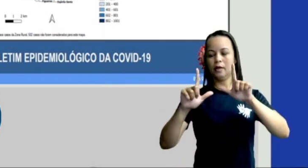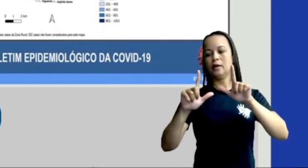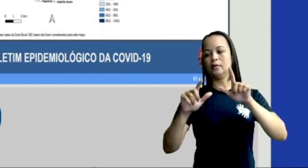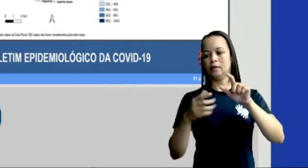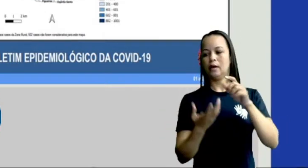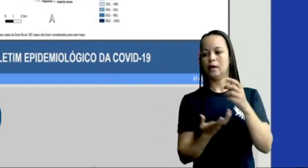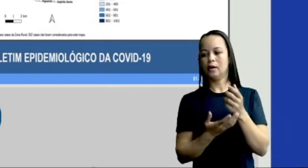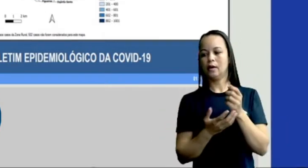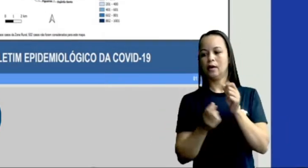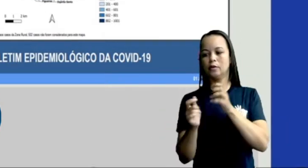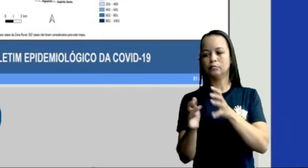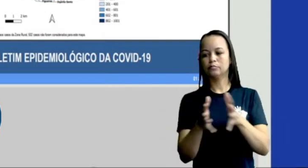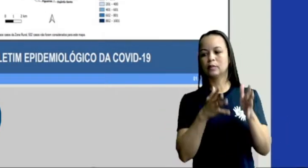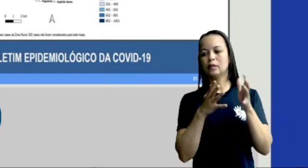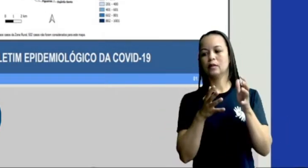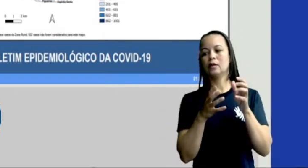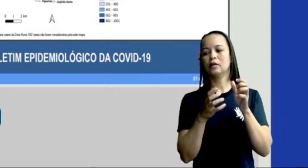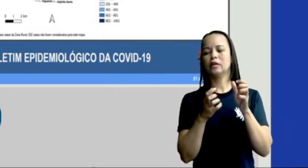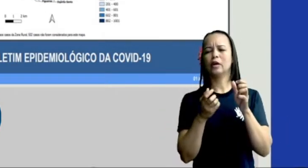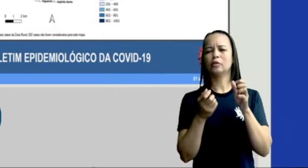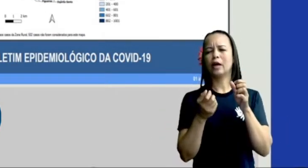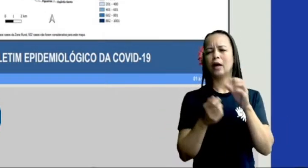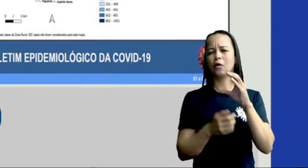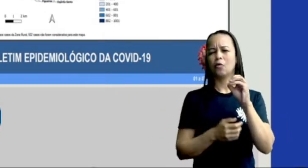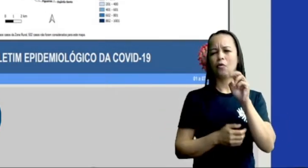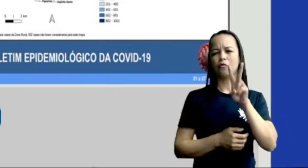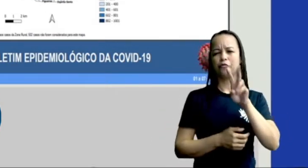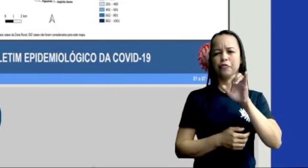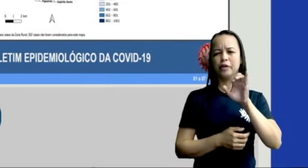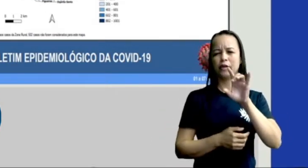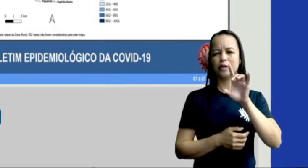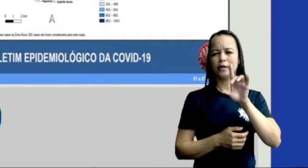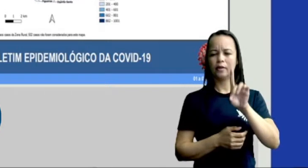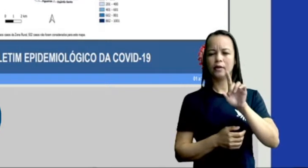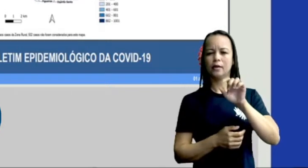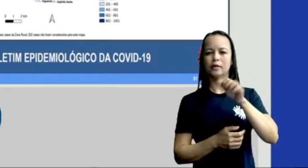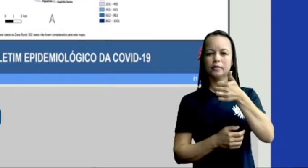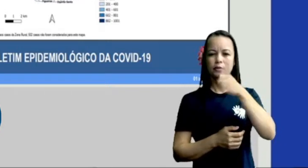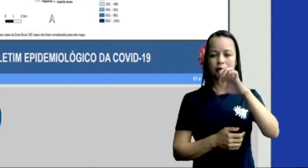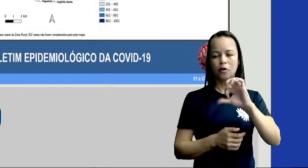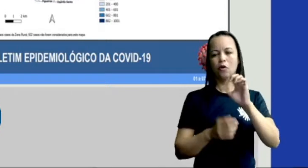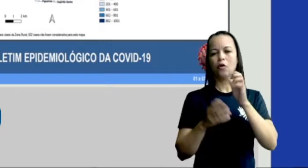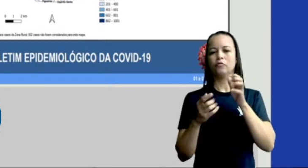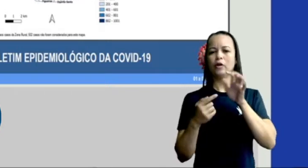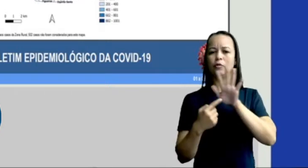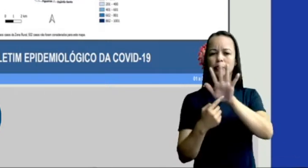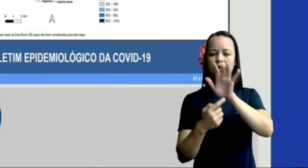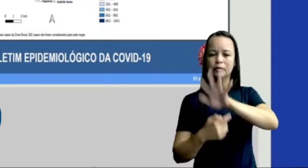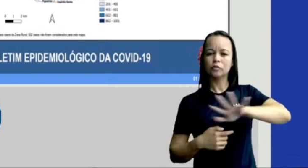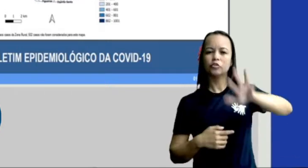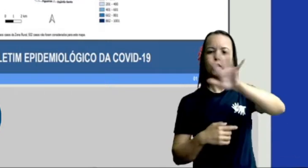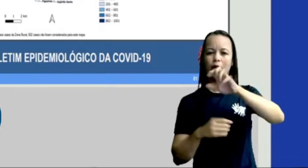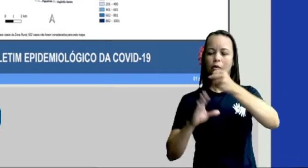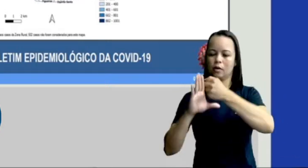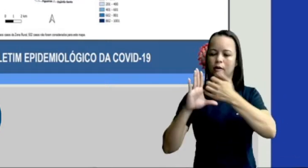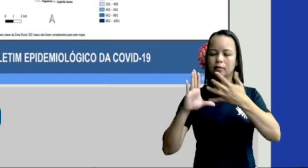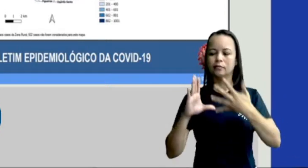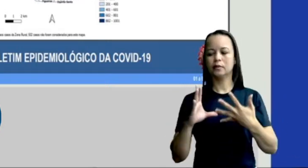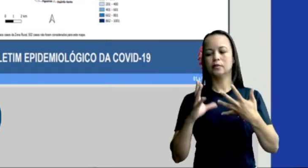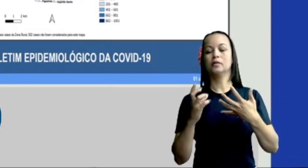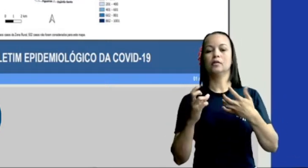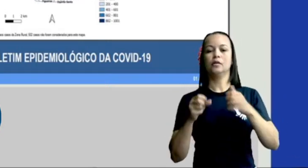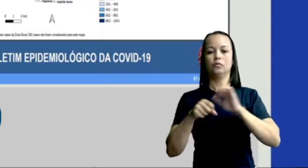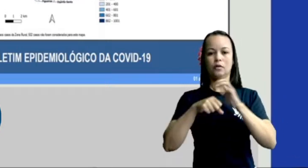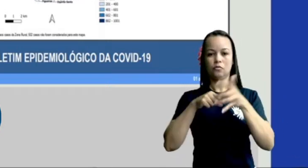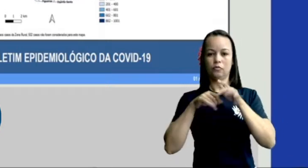Antão. É uma explanação geral, tá certo? Não sei se dá para vocês verem, mas aí tem, ó, a caracterização dos casos da